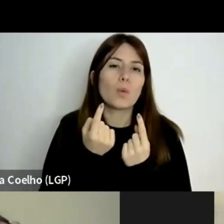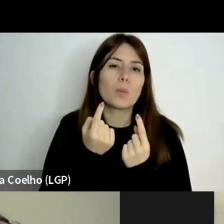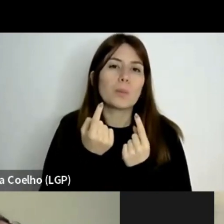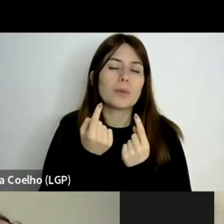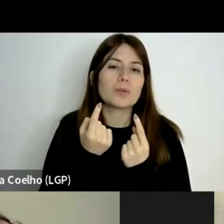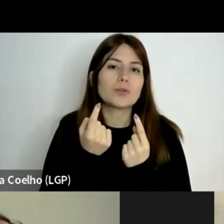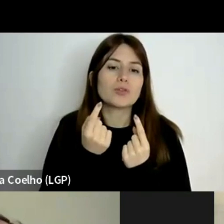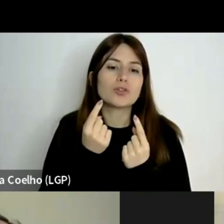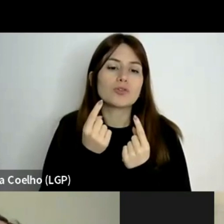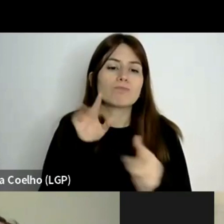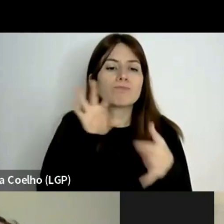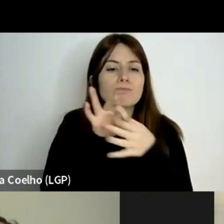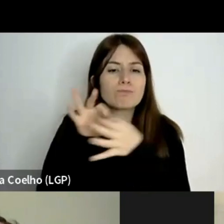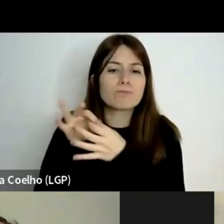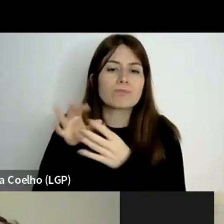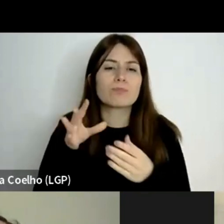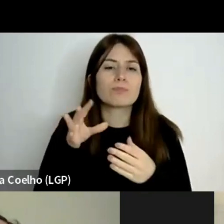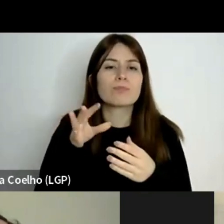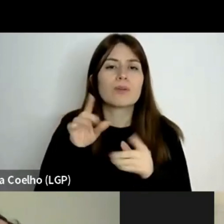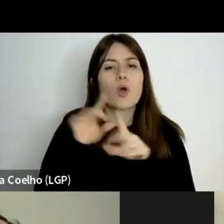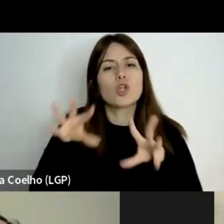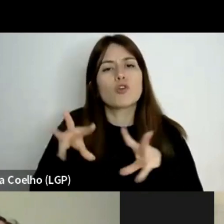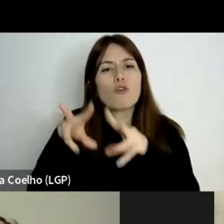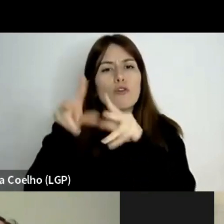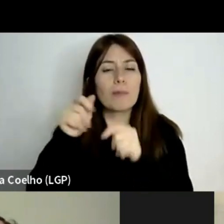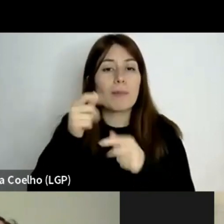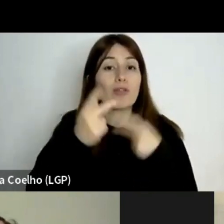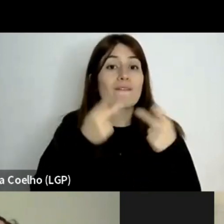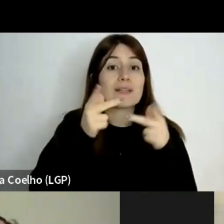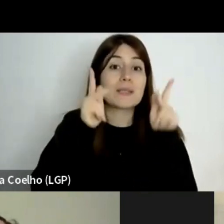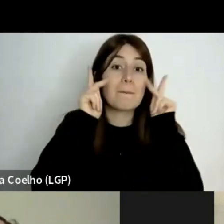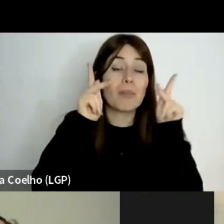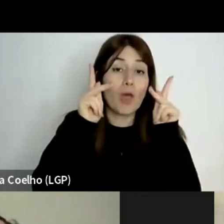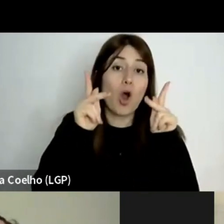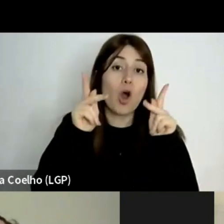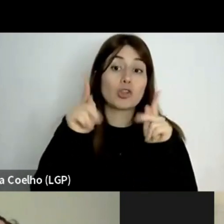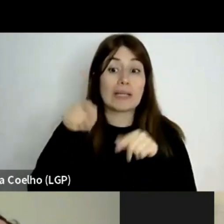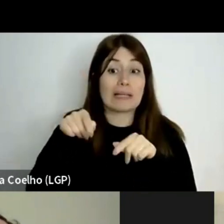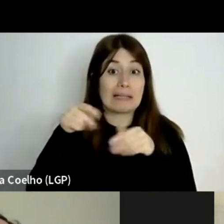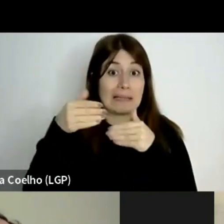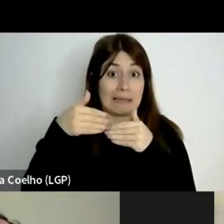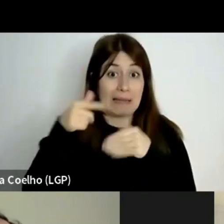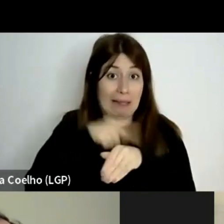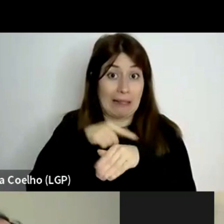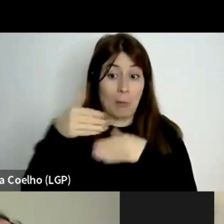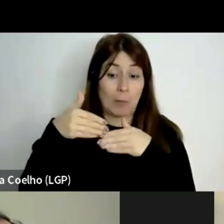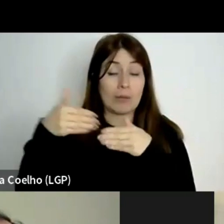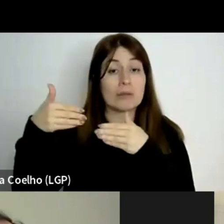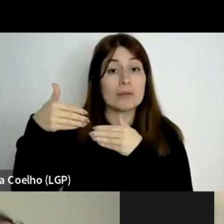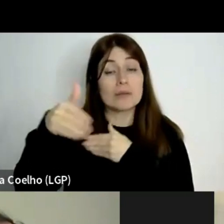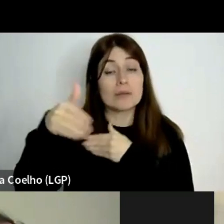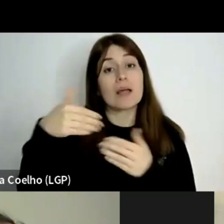desenvolvimento da avaliação pedagógica até ao momento atual, mas muito rapidamente.